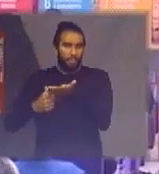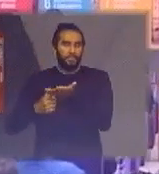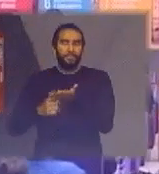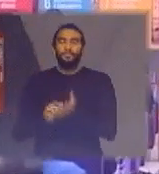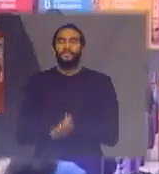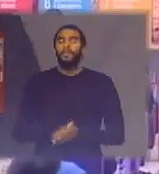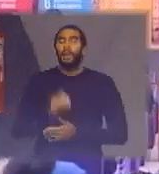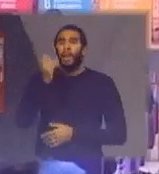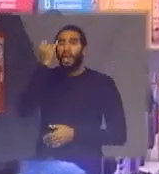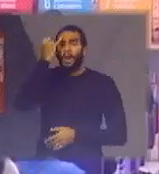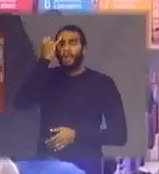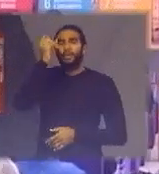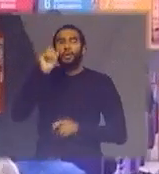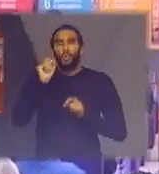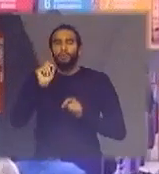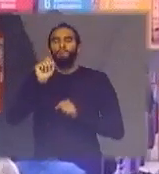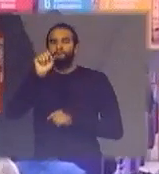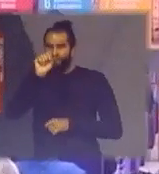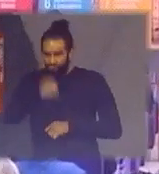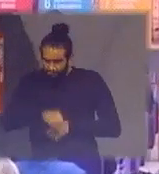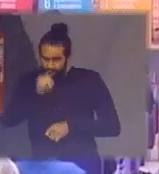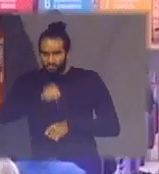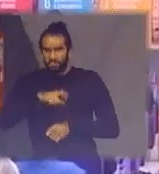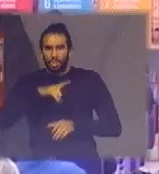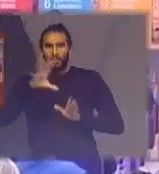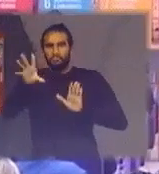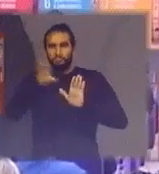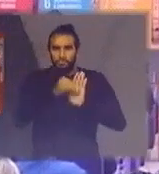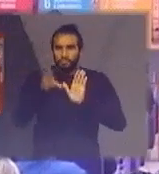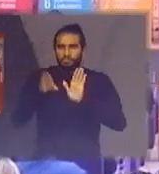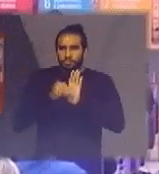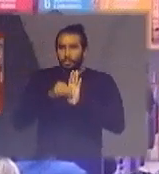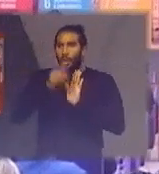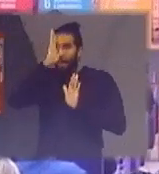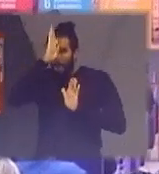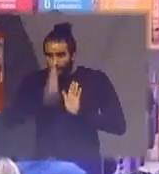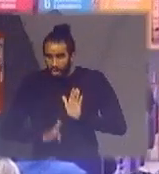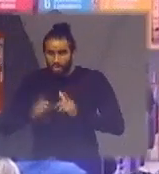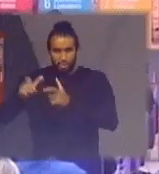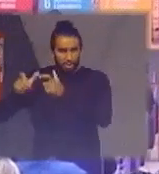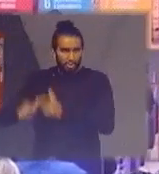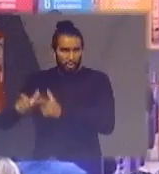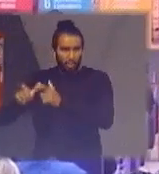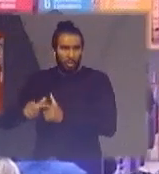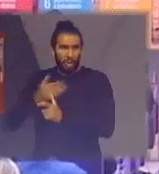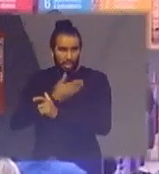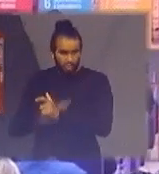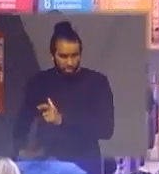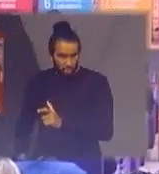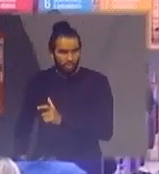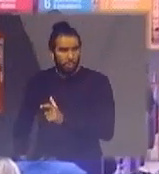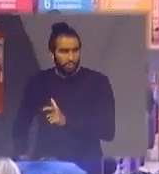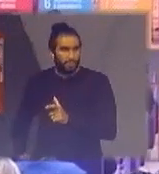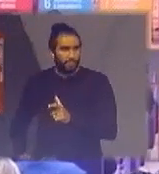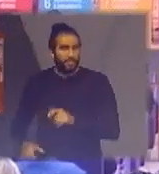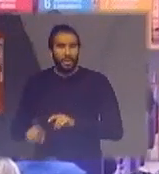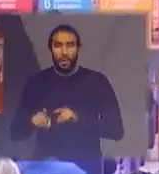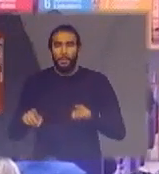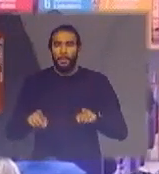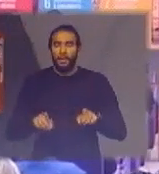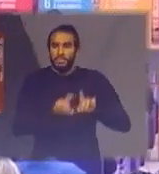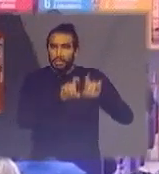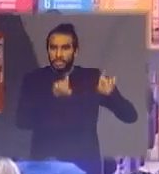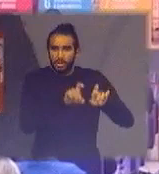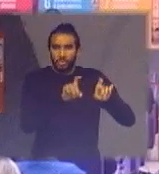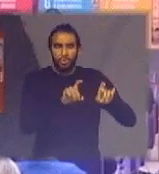sim que a gente faça o recolhimento também gratuito em órgãos públicos mas eletroeletrônicos nós estamos